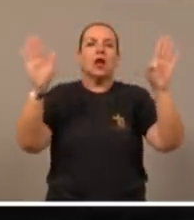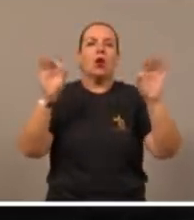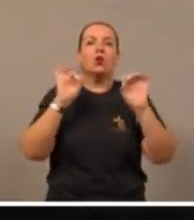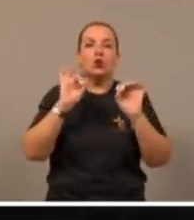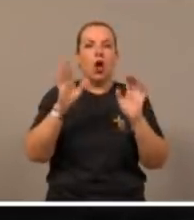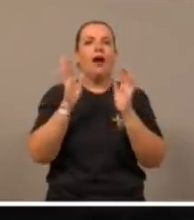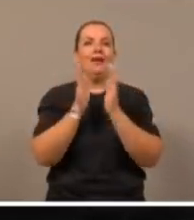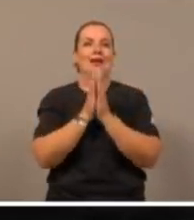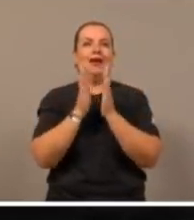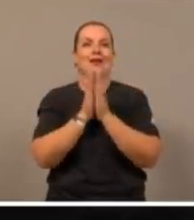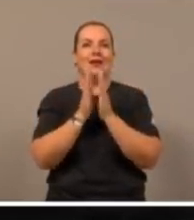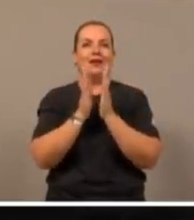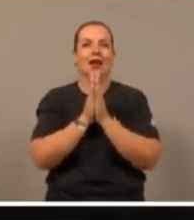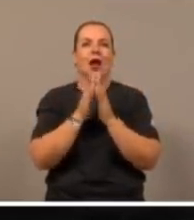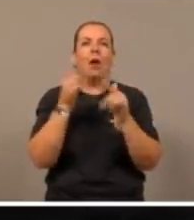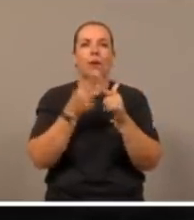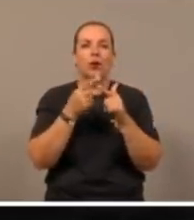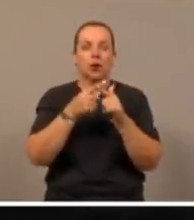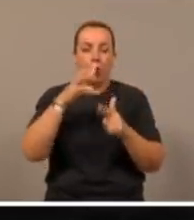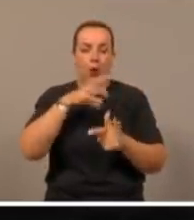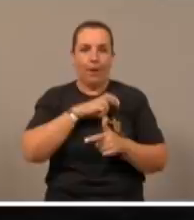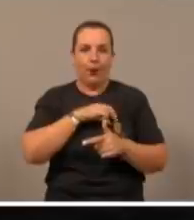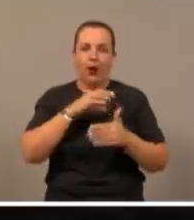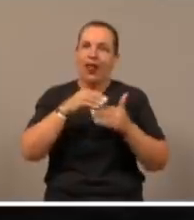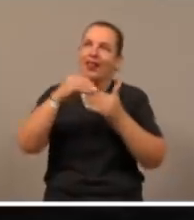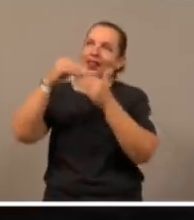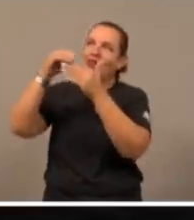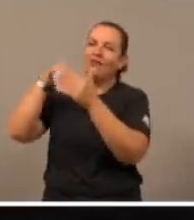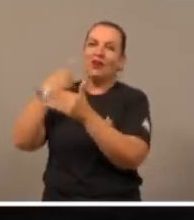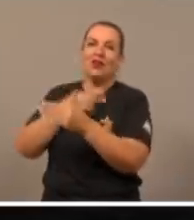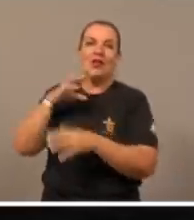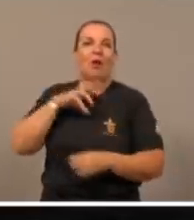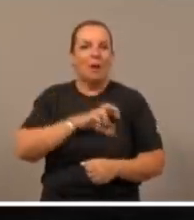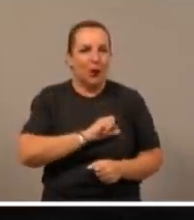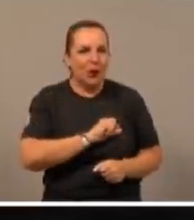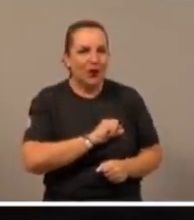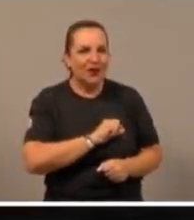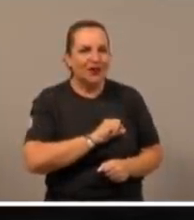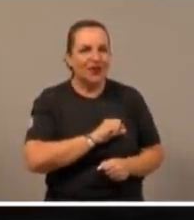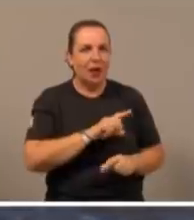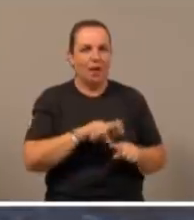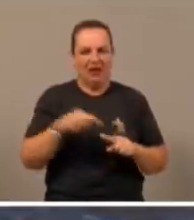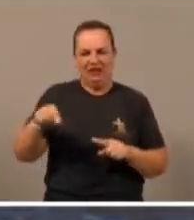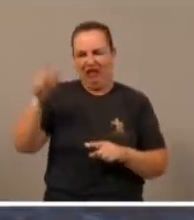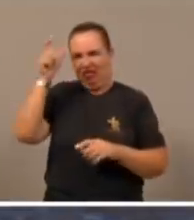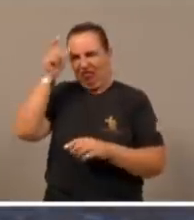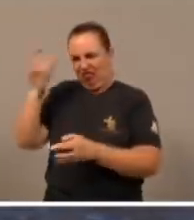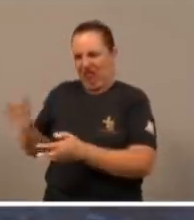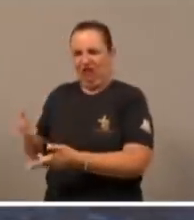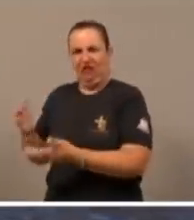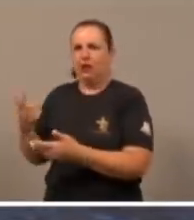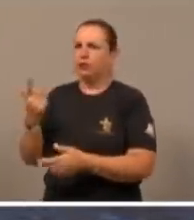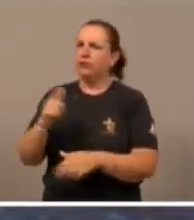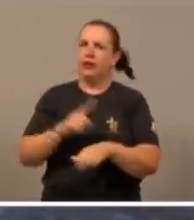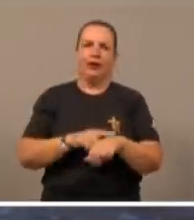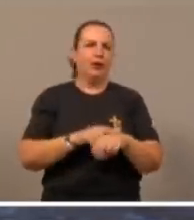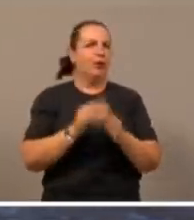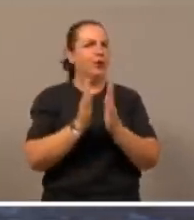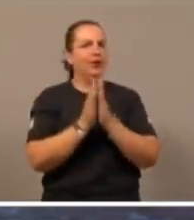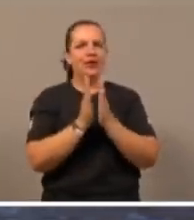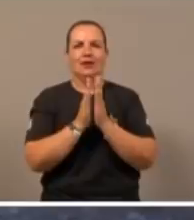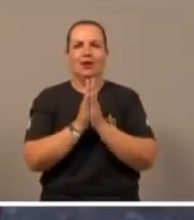rezado, porque o amor leva a amar, a oração leva a amar, mas no inferno, não tem mais tempo para a oração,